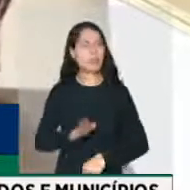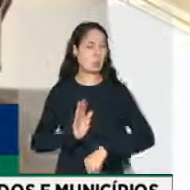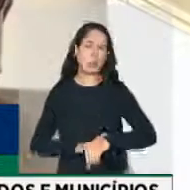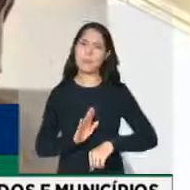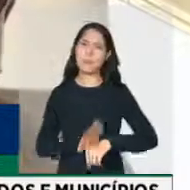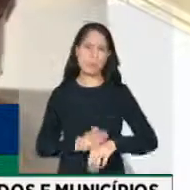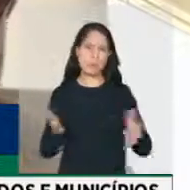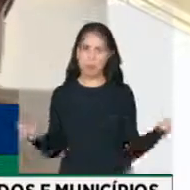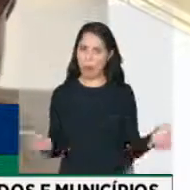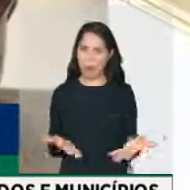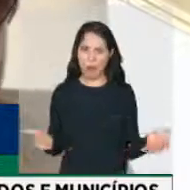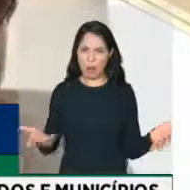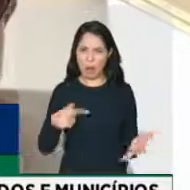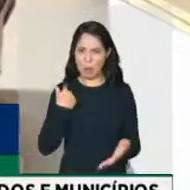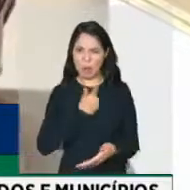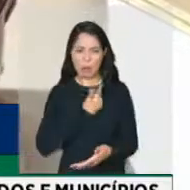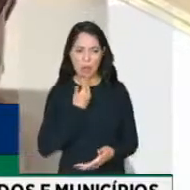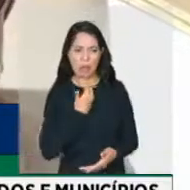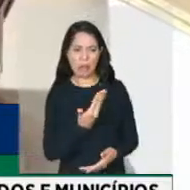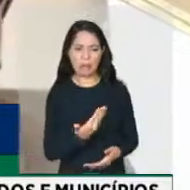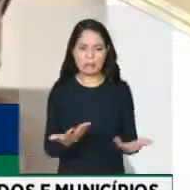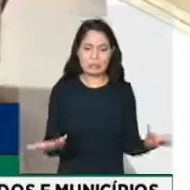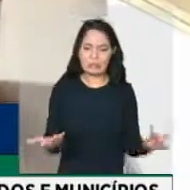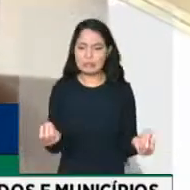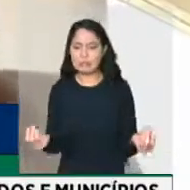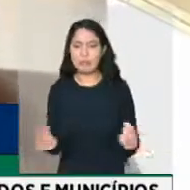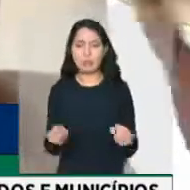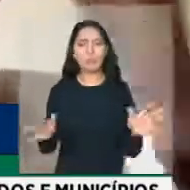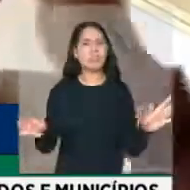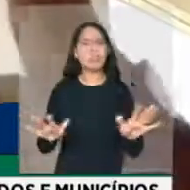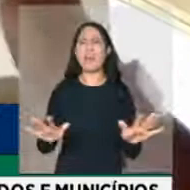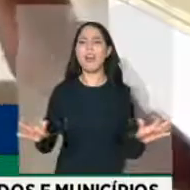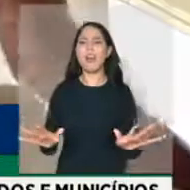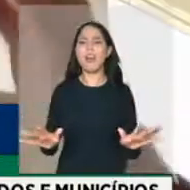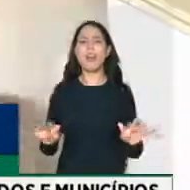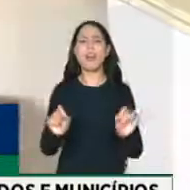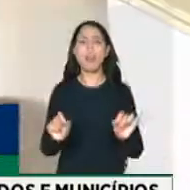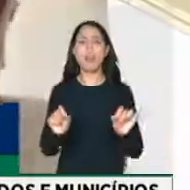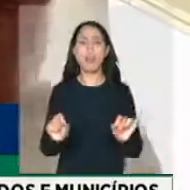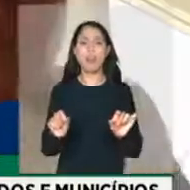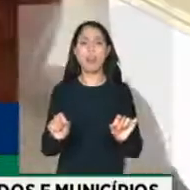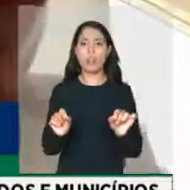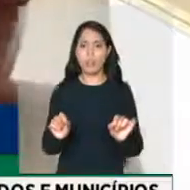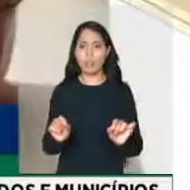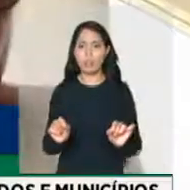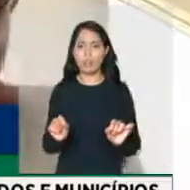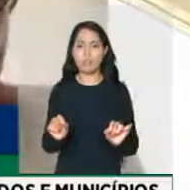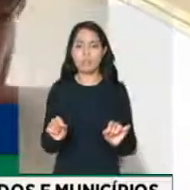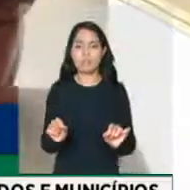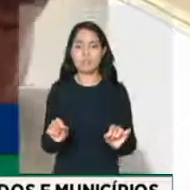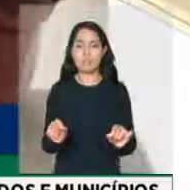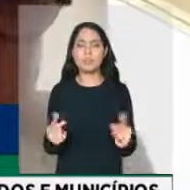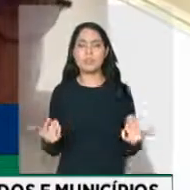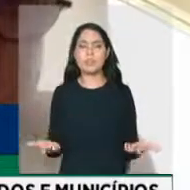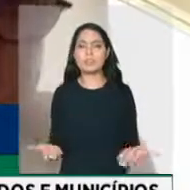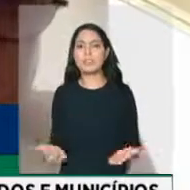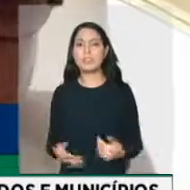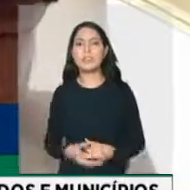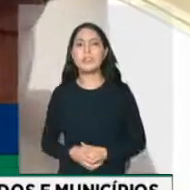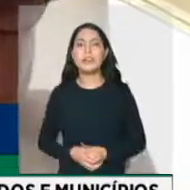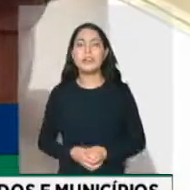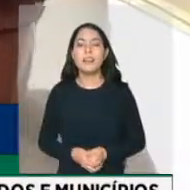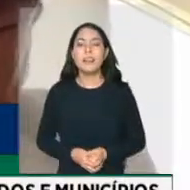momento em que a gente possa pensar. Porque se você soma esses três estados juntos em construção de um tribunal federal,